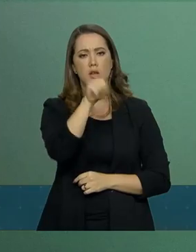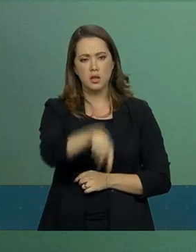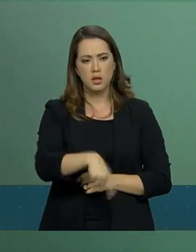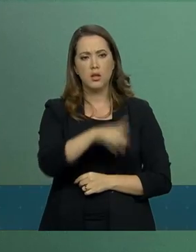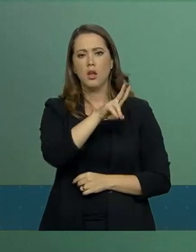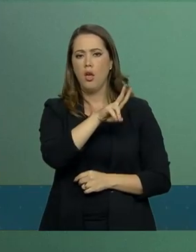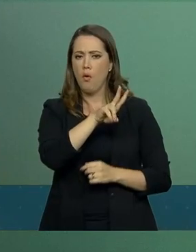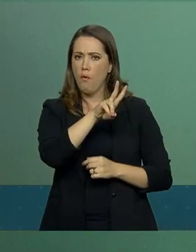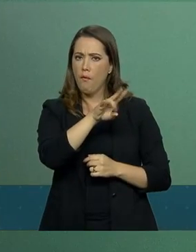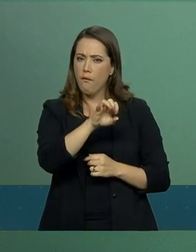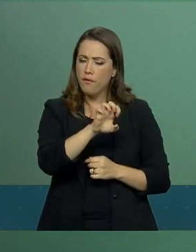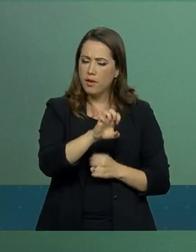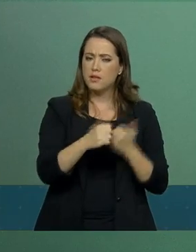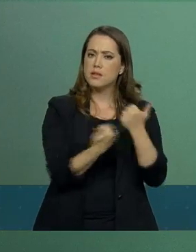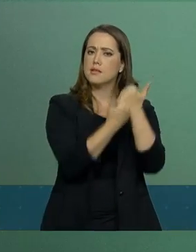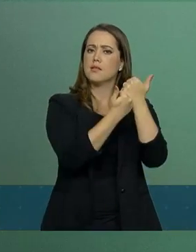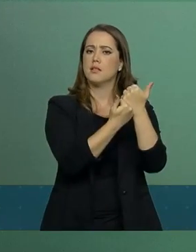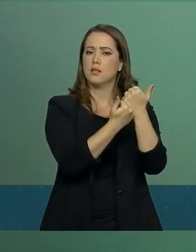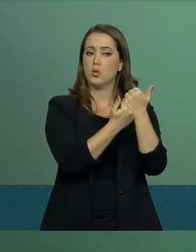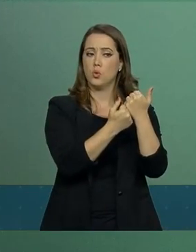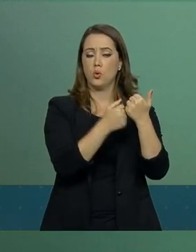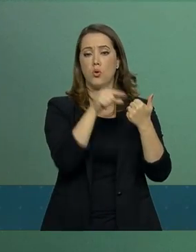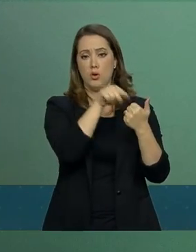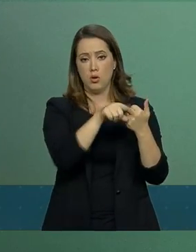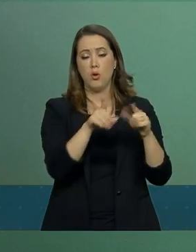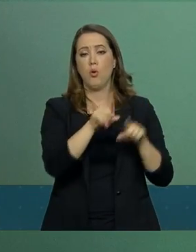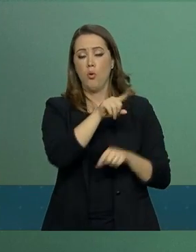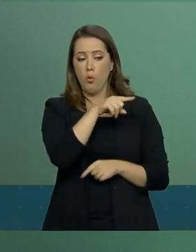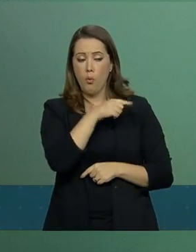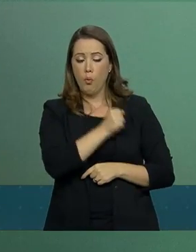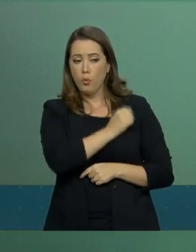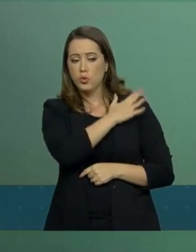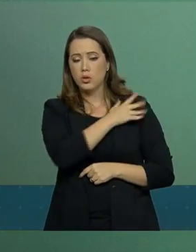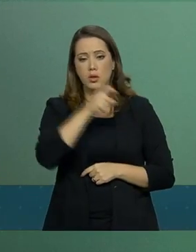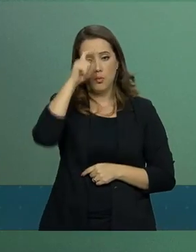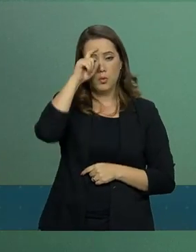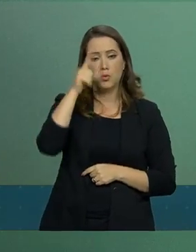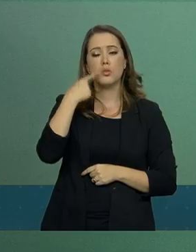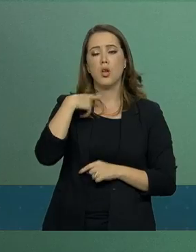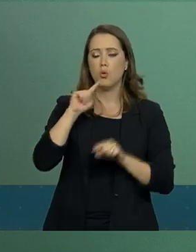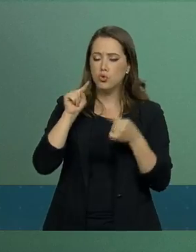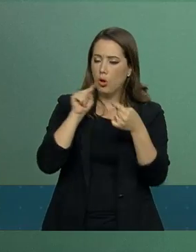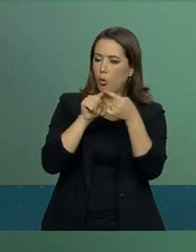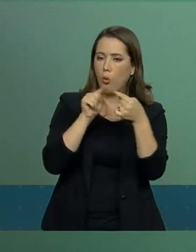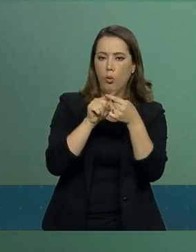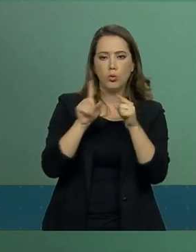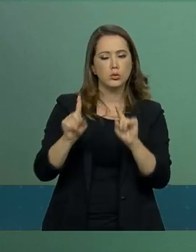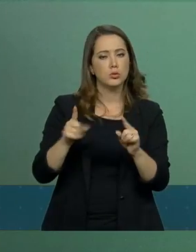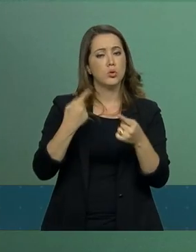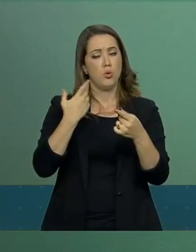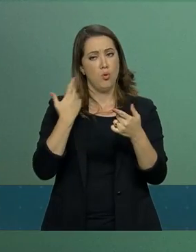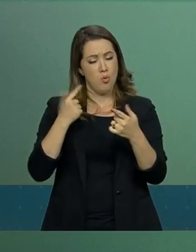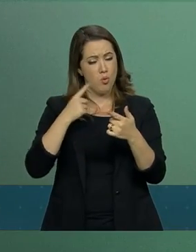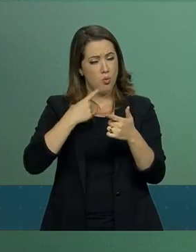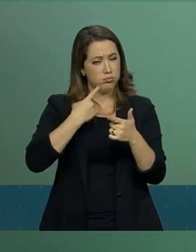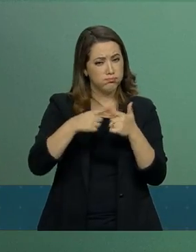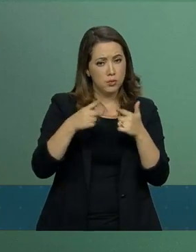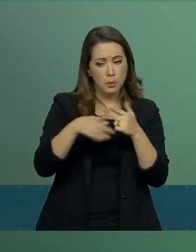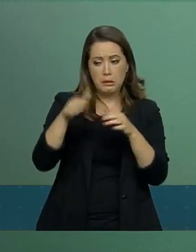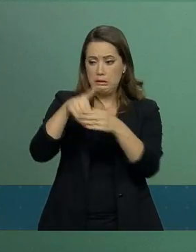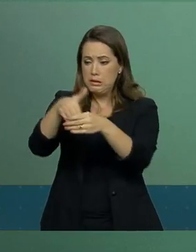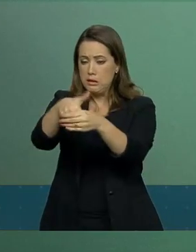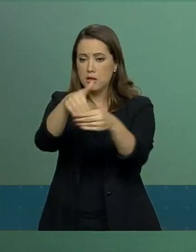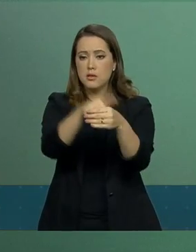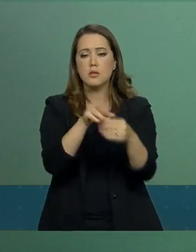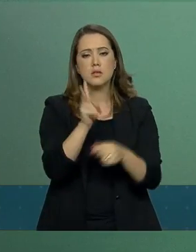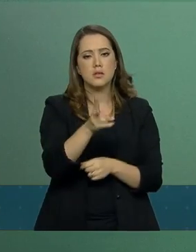seu governo. Ele, o general, topou o desafio das eleições e terá sempre a consideração e o apreço